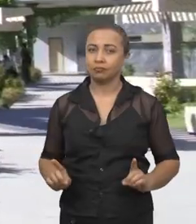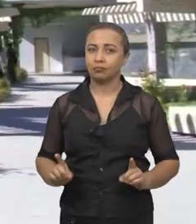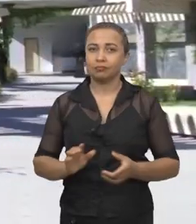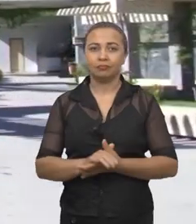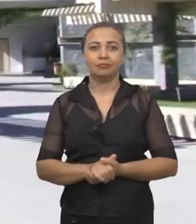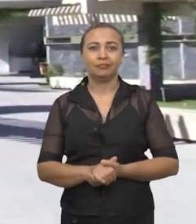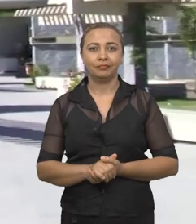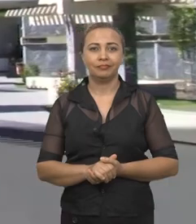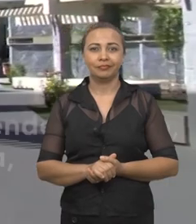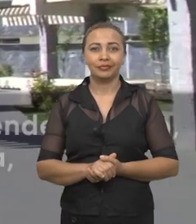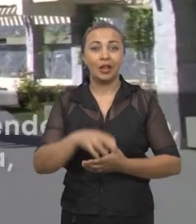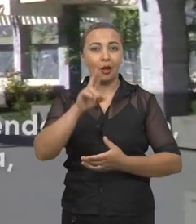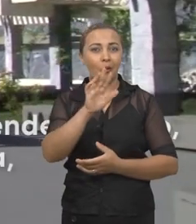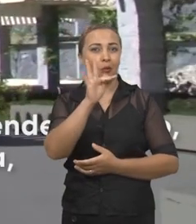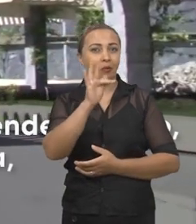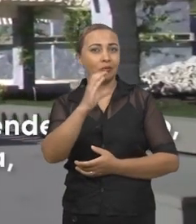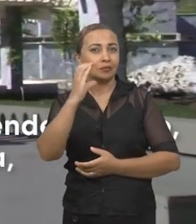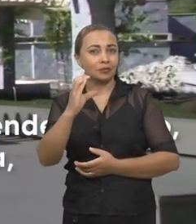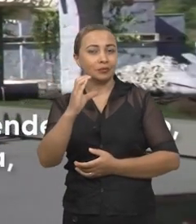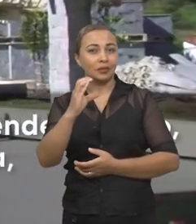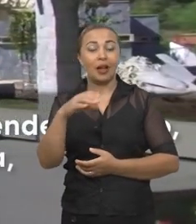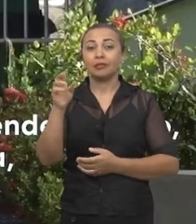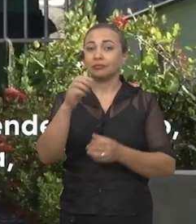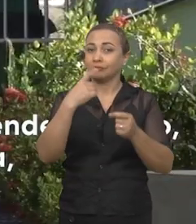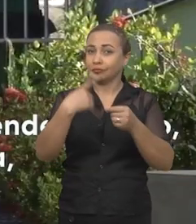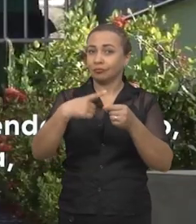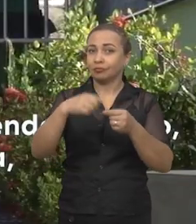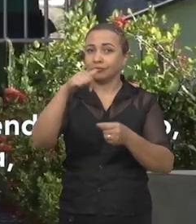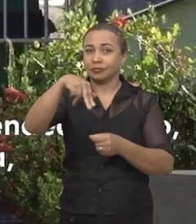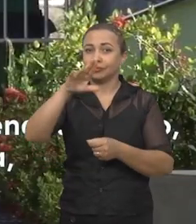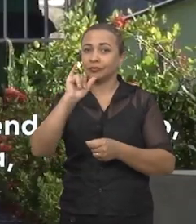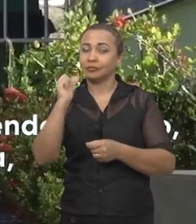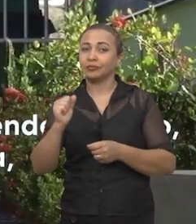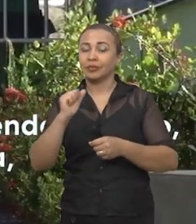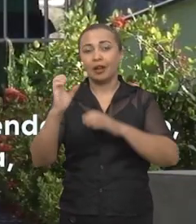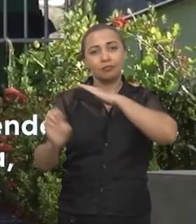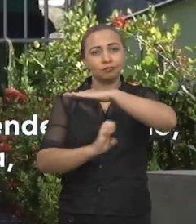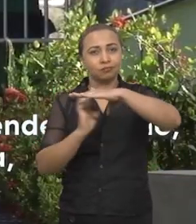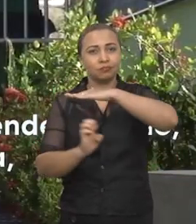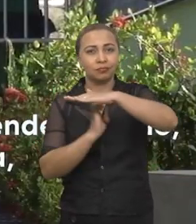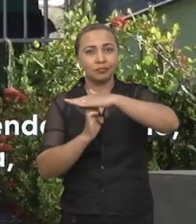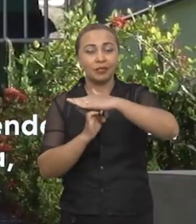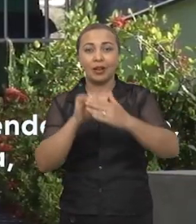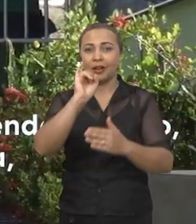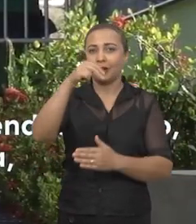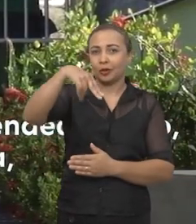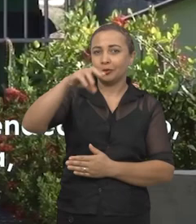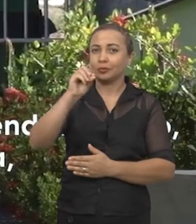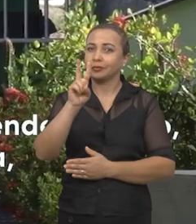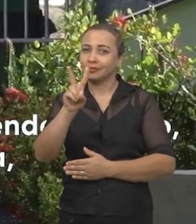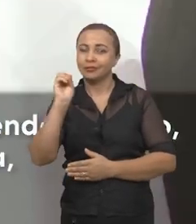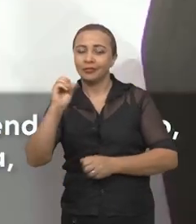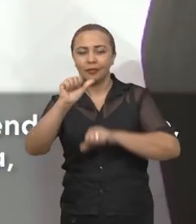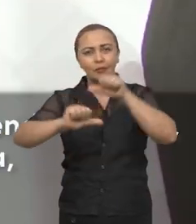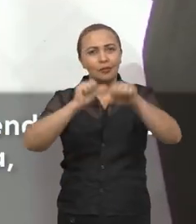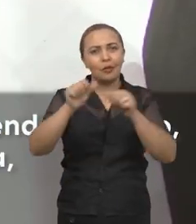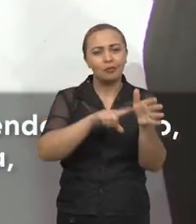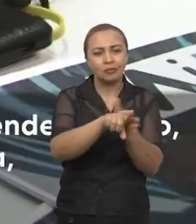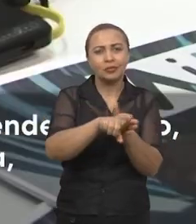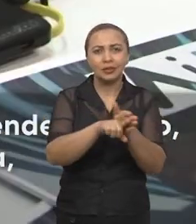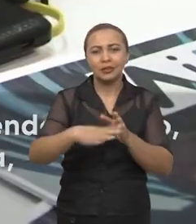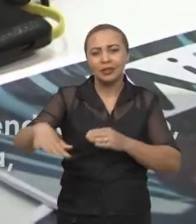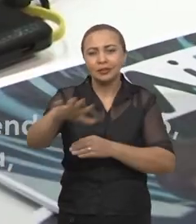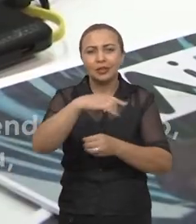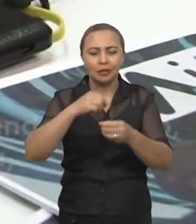deficiência. Na UFC de Quixadá, o Núcleo de Inovação e Empreendedorismo, o Programa Inove, desenvolve pesquisas nessa